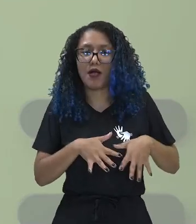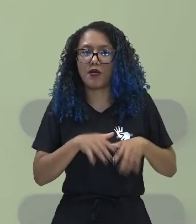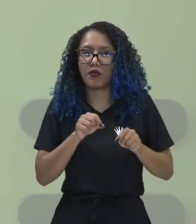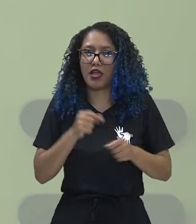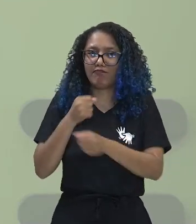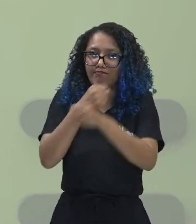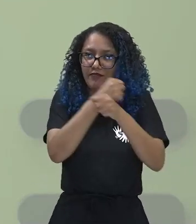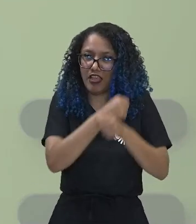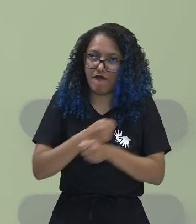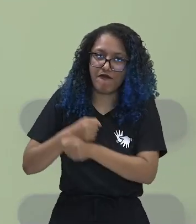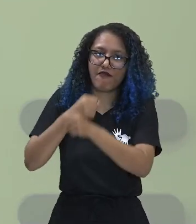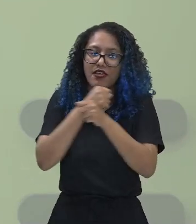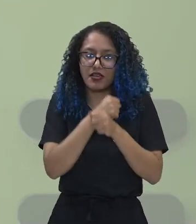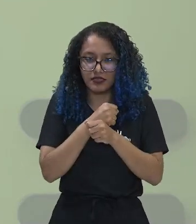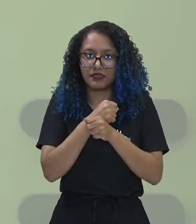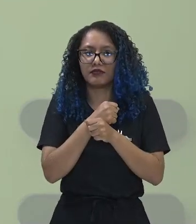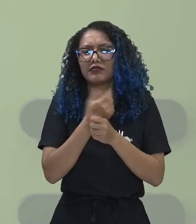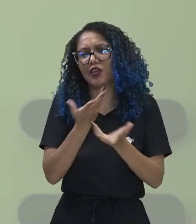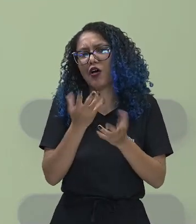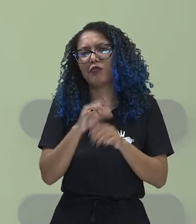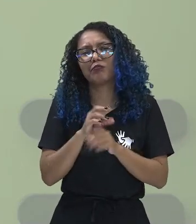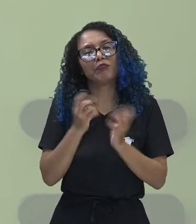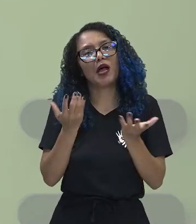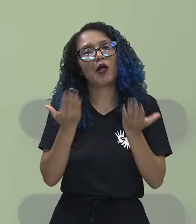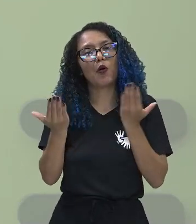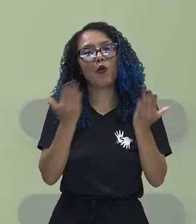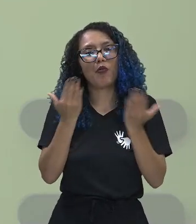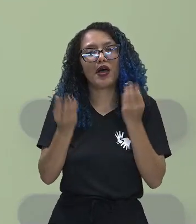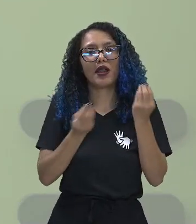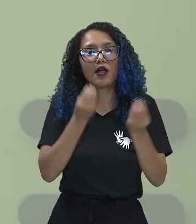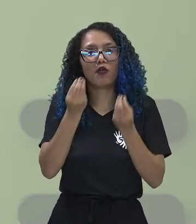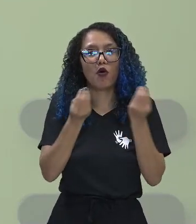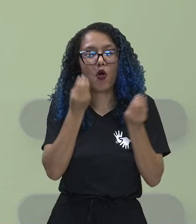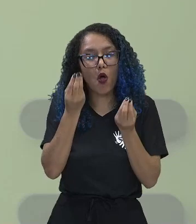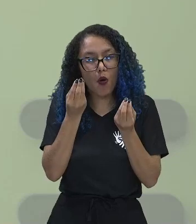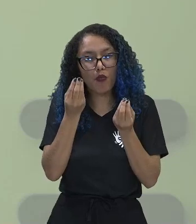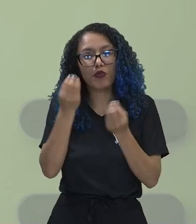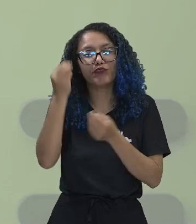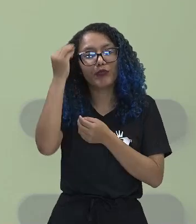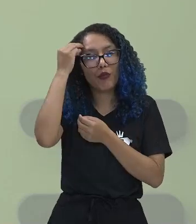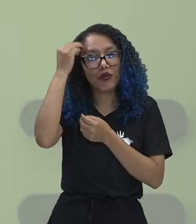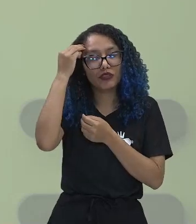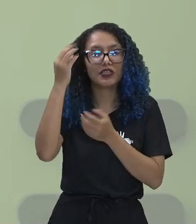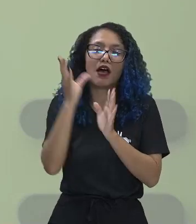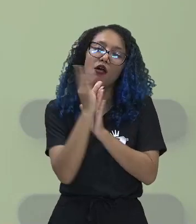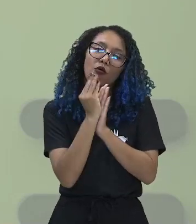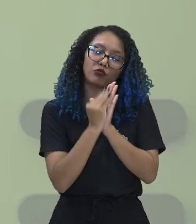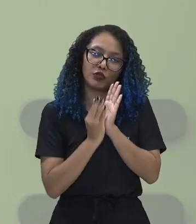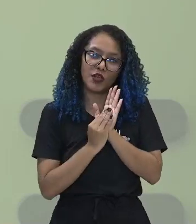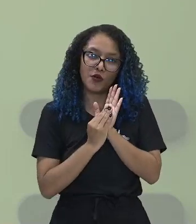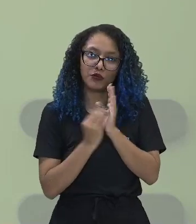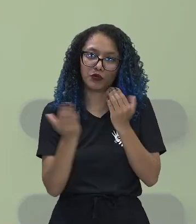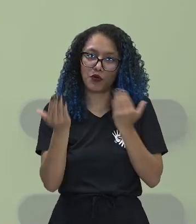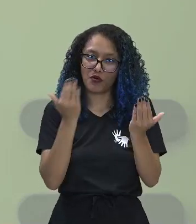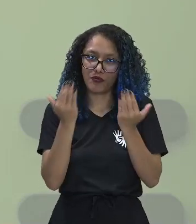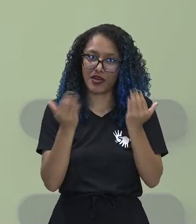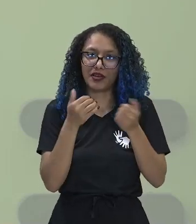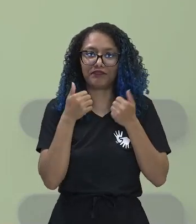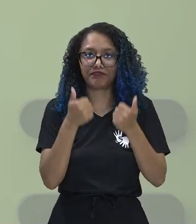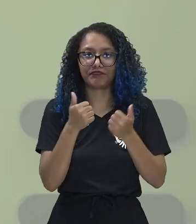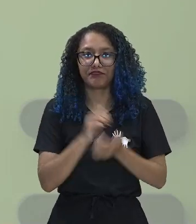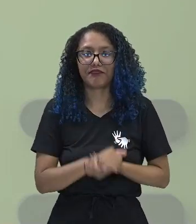a gente ilustrar e melhorar aqui a questão da memorização desse conteúdo, faço essa analogia para vocês.